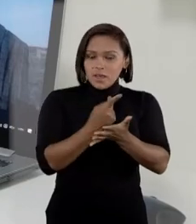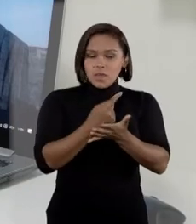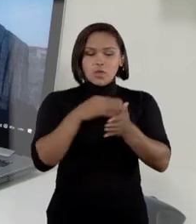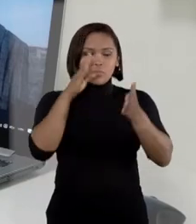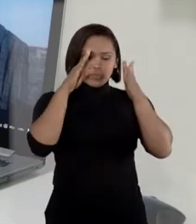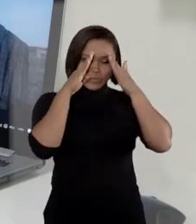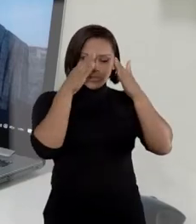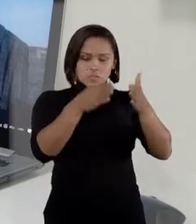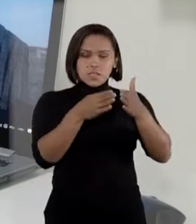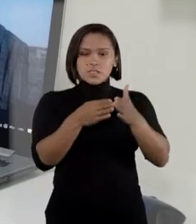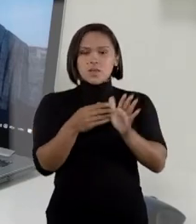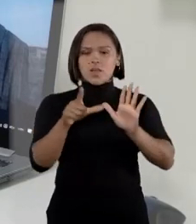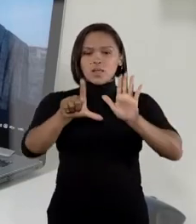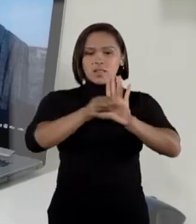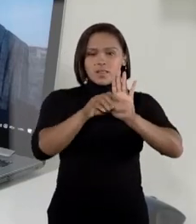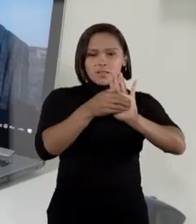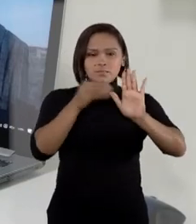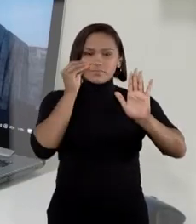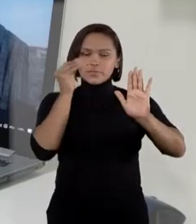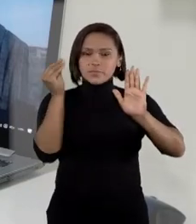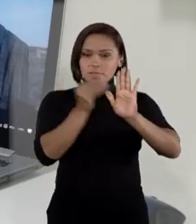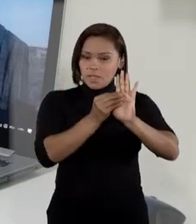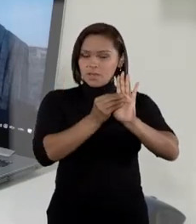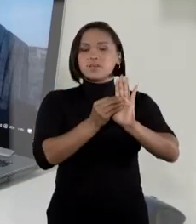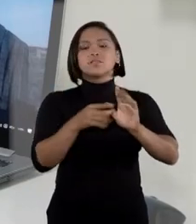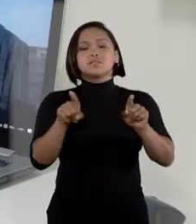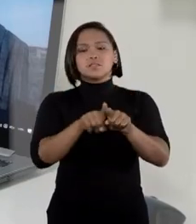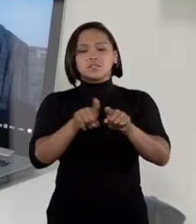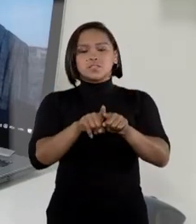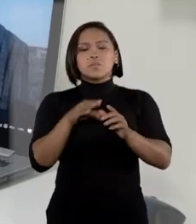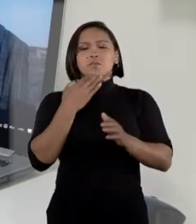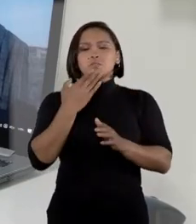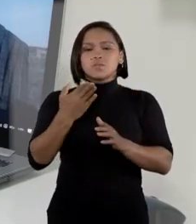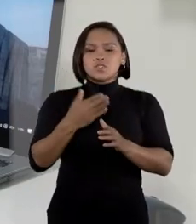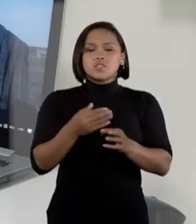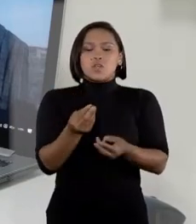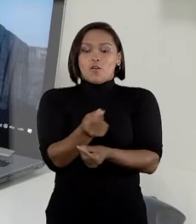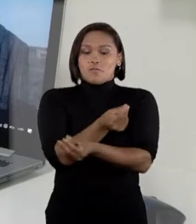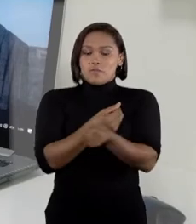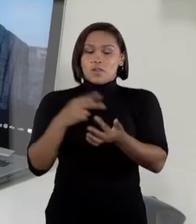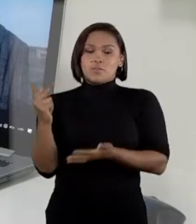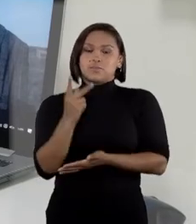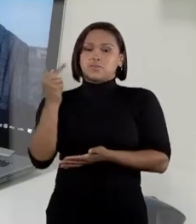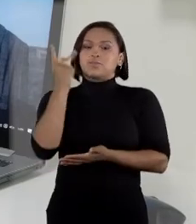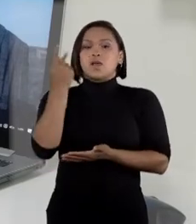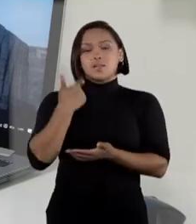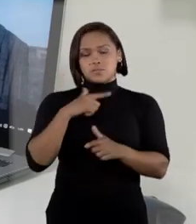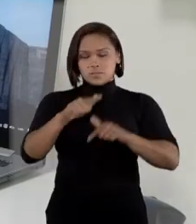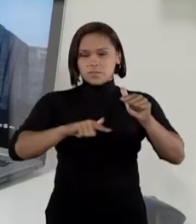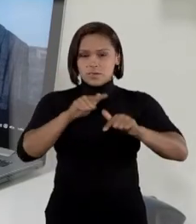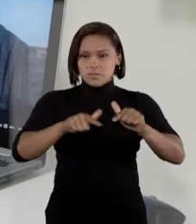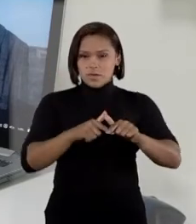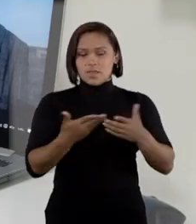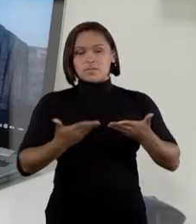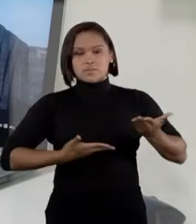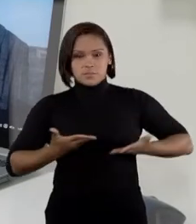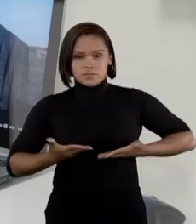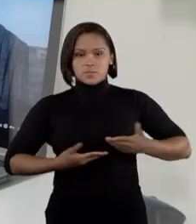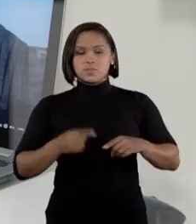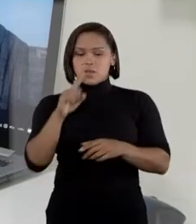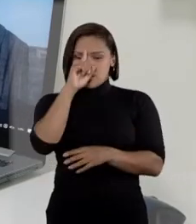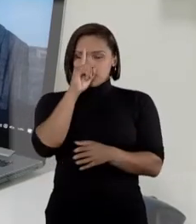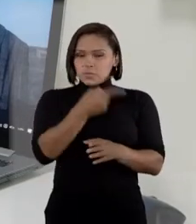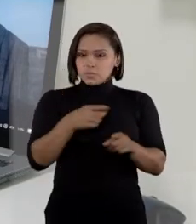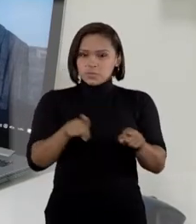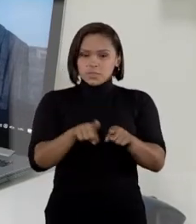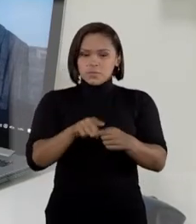direcionamento ilegal de licitação e o superfatoramento de produtos e serviços. A operação apontou ainda o envolvimento